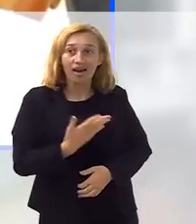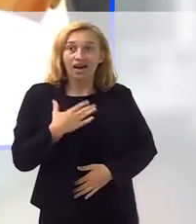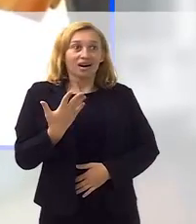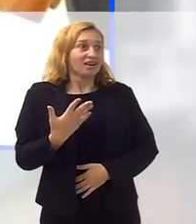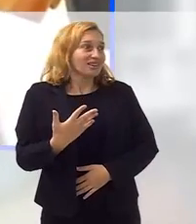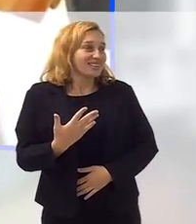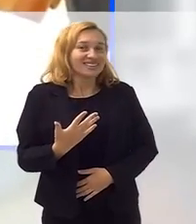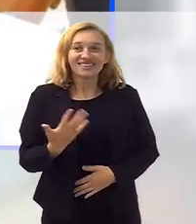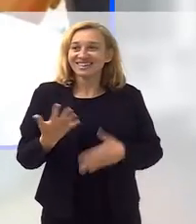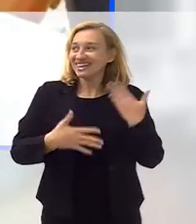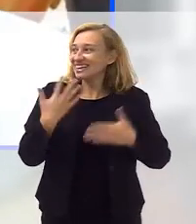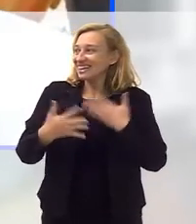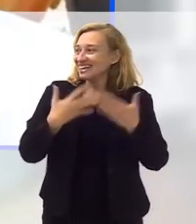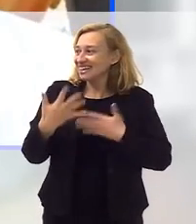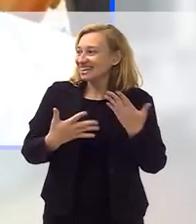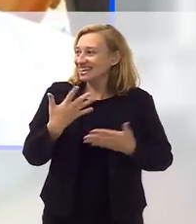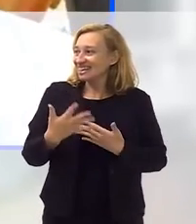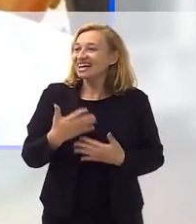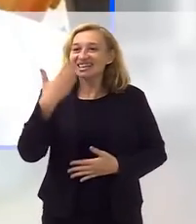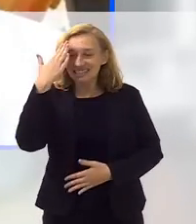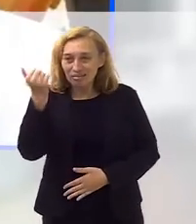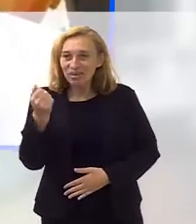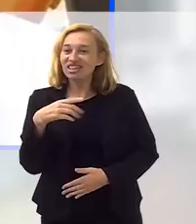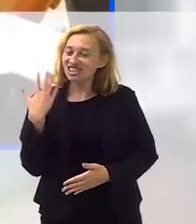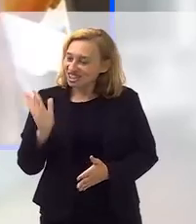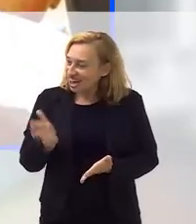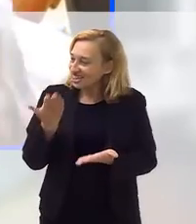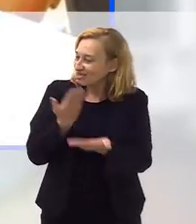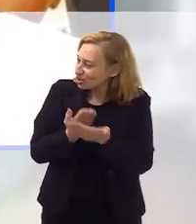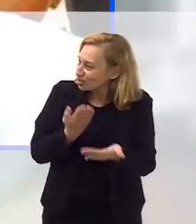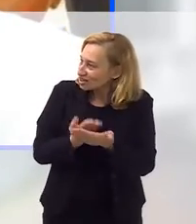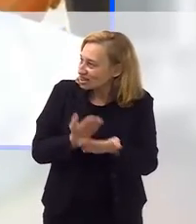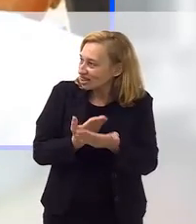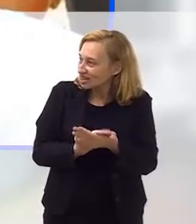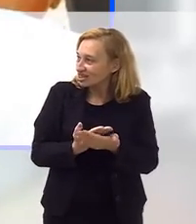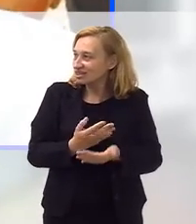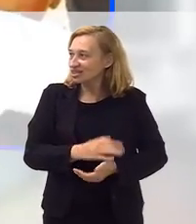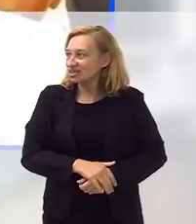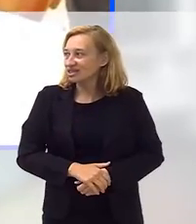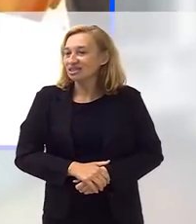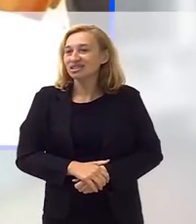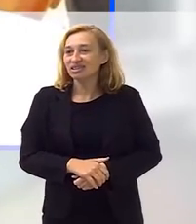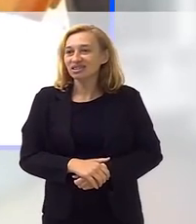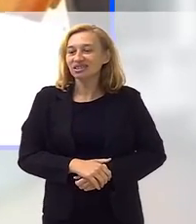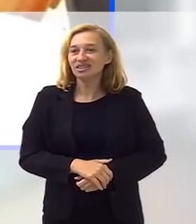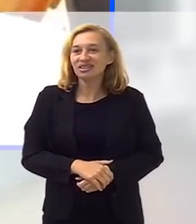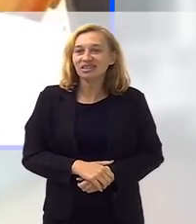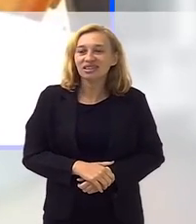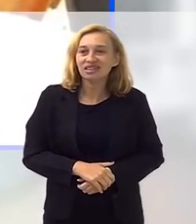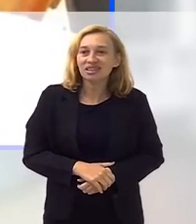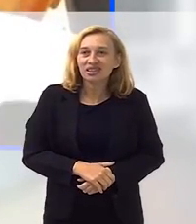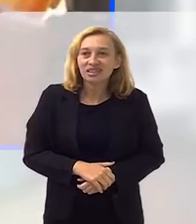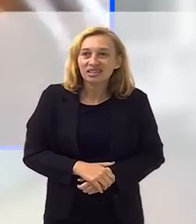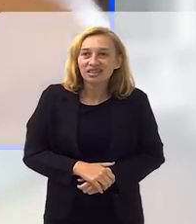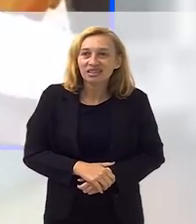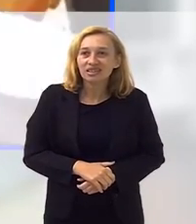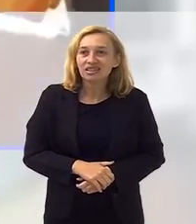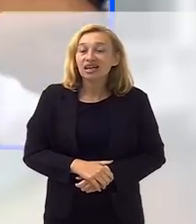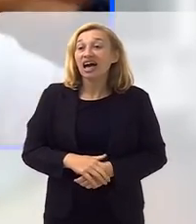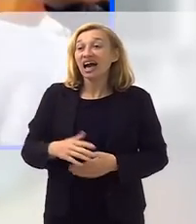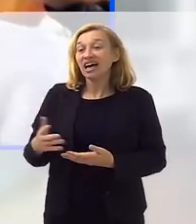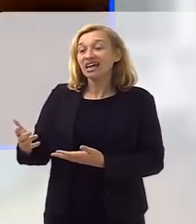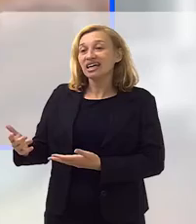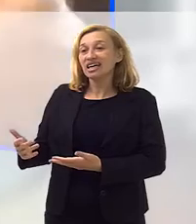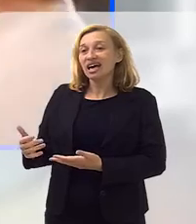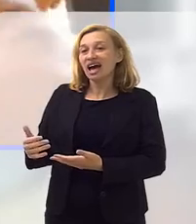né, aí ela, pô, já foi naquele clima ali, eu já sabia que eu já estava estudando, já acompanhando, tirando aquelas dúvidas com ela, e aí a empresária